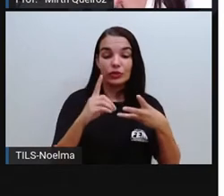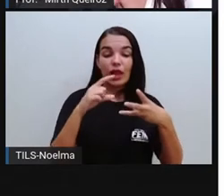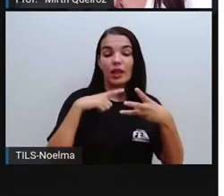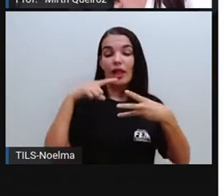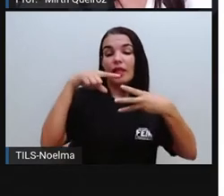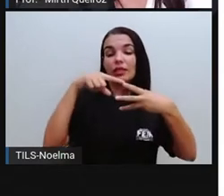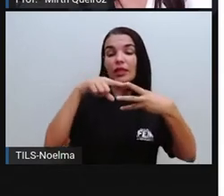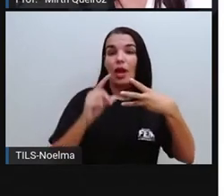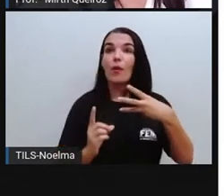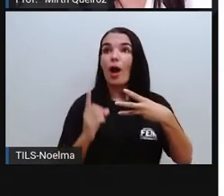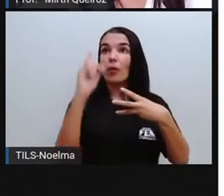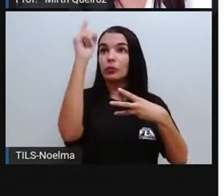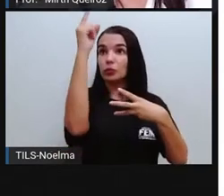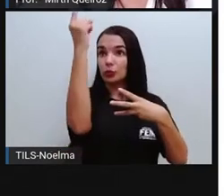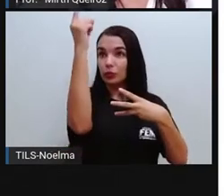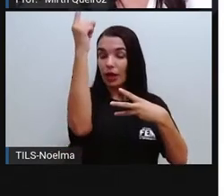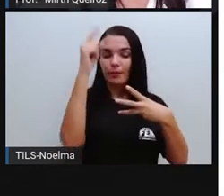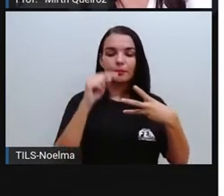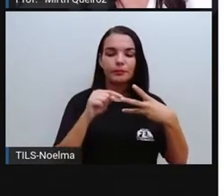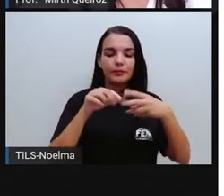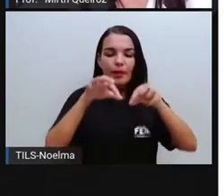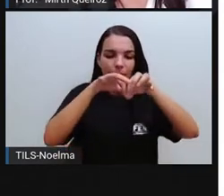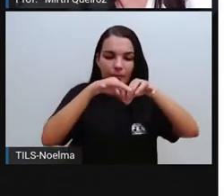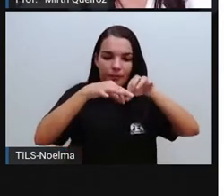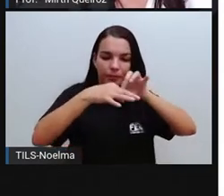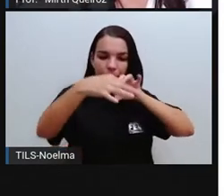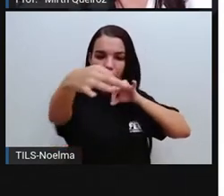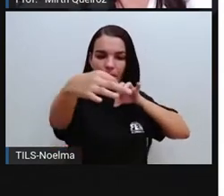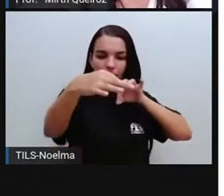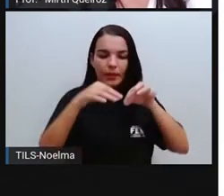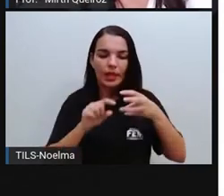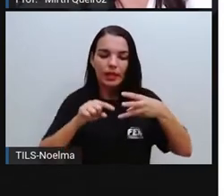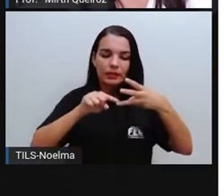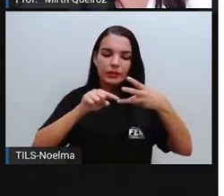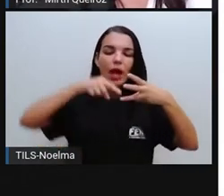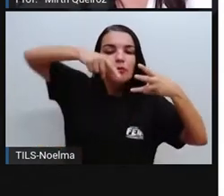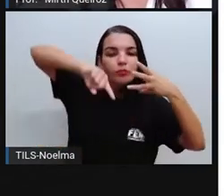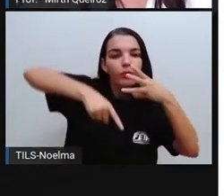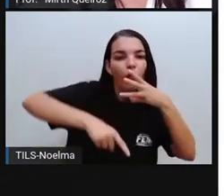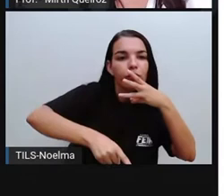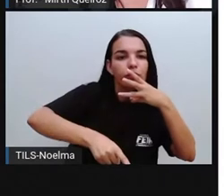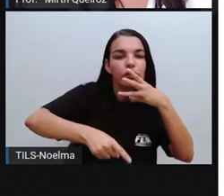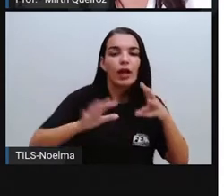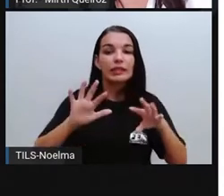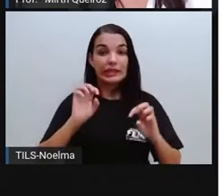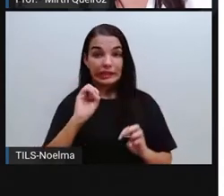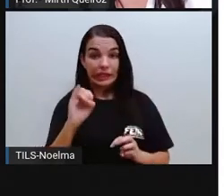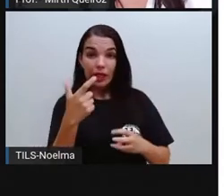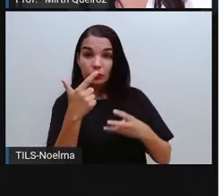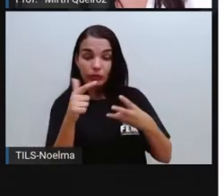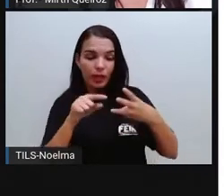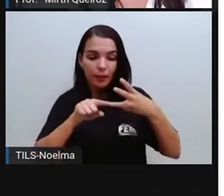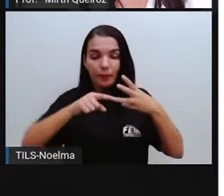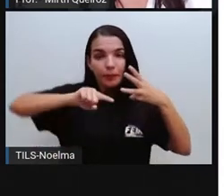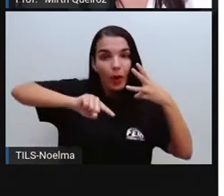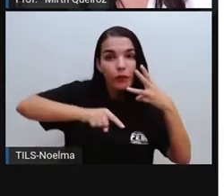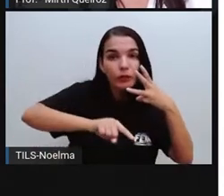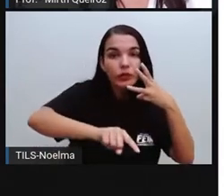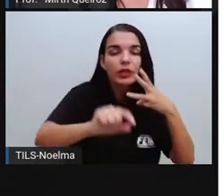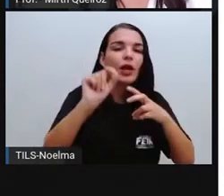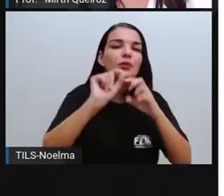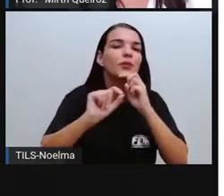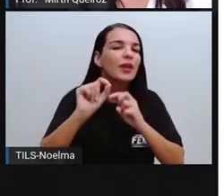comprimento, largura e profundidade. Se não possuir profundidade,